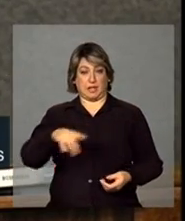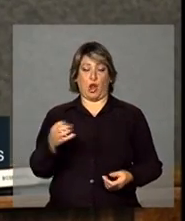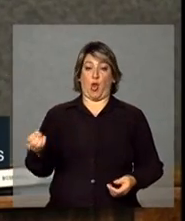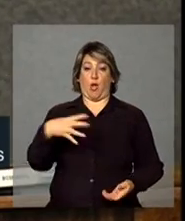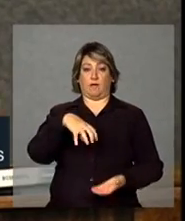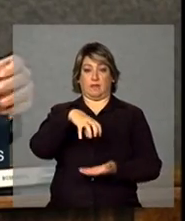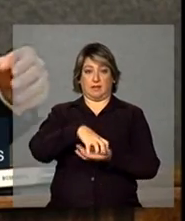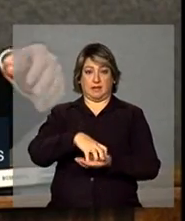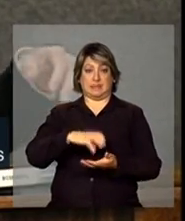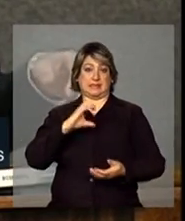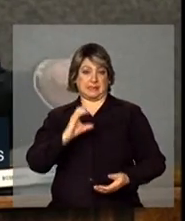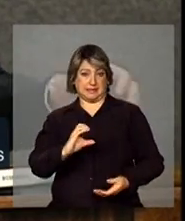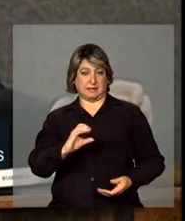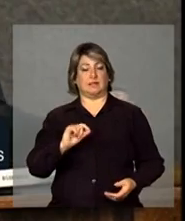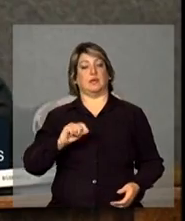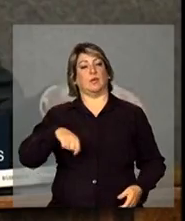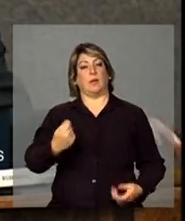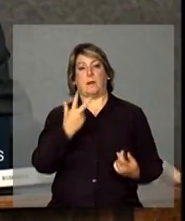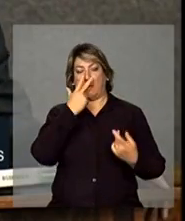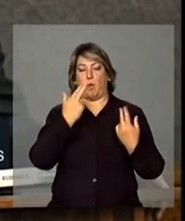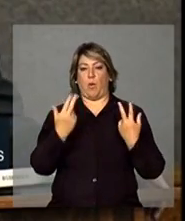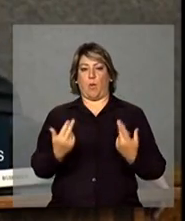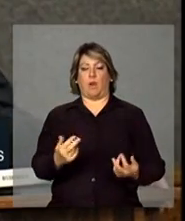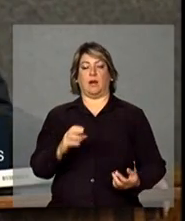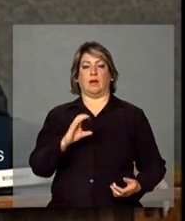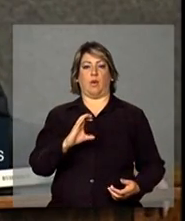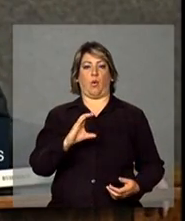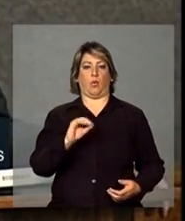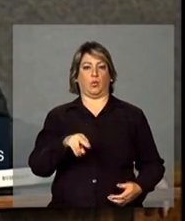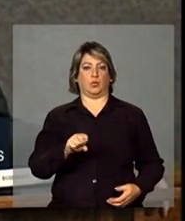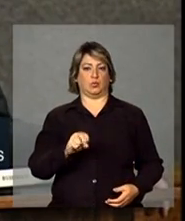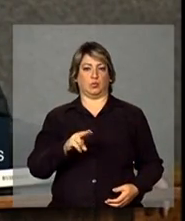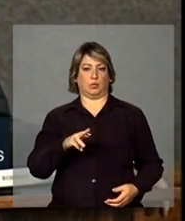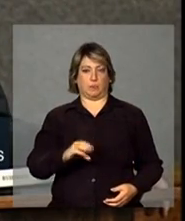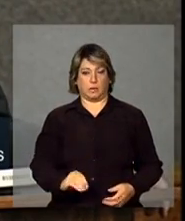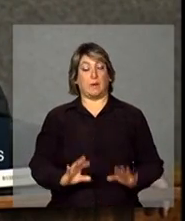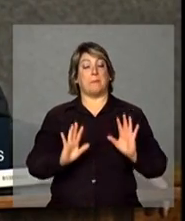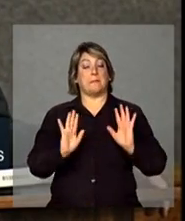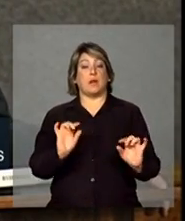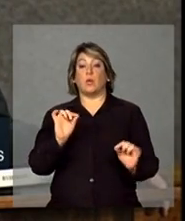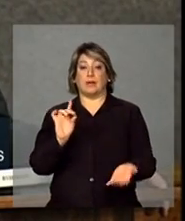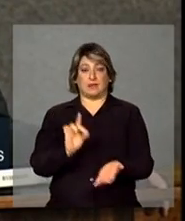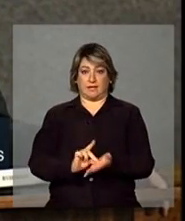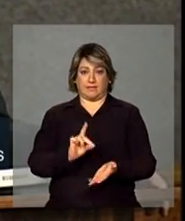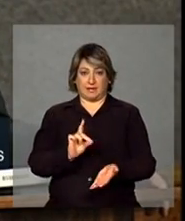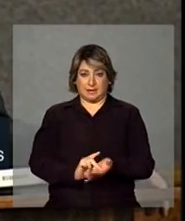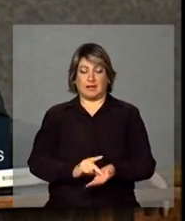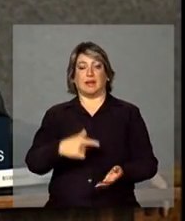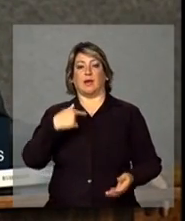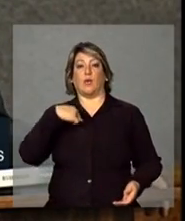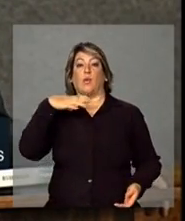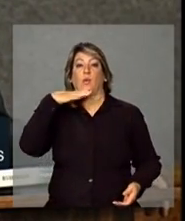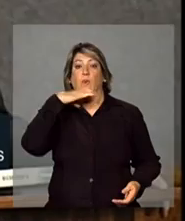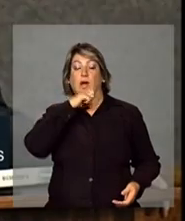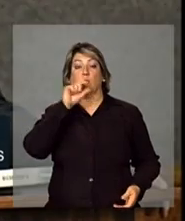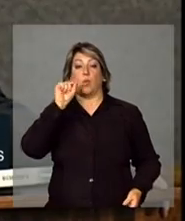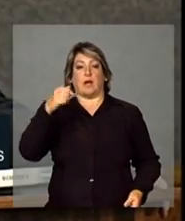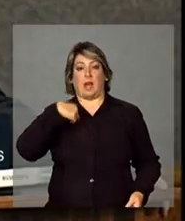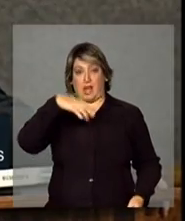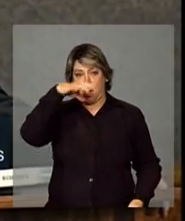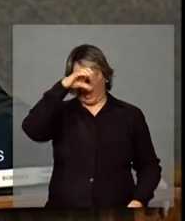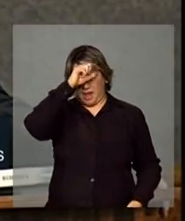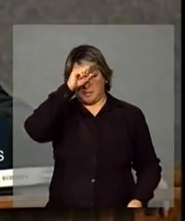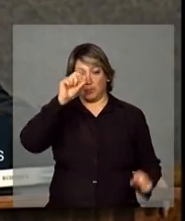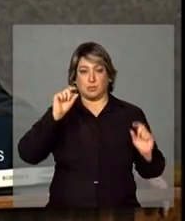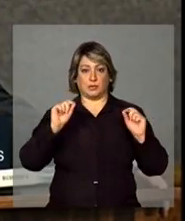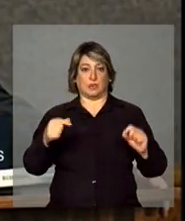média fosse sinônimo de consumo. e, na verdade, eu acho que o que eu aprendi e,